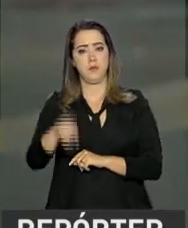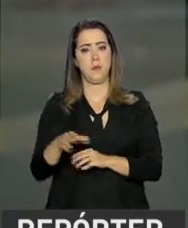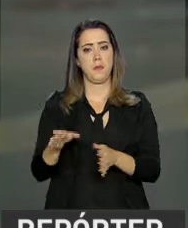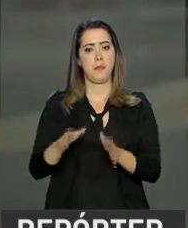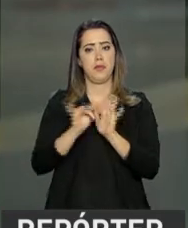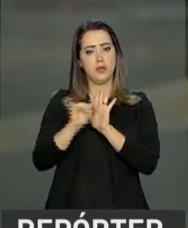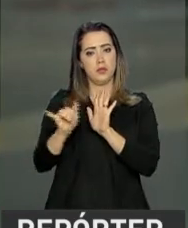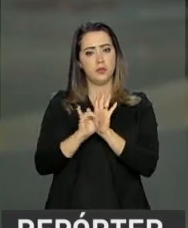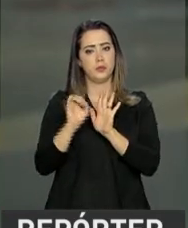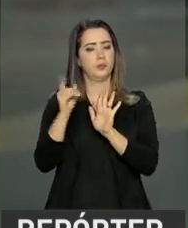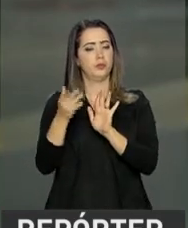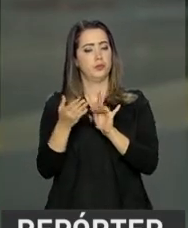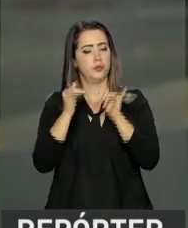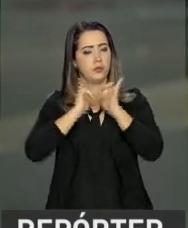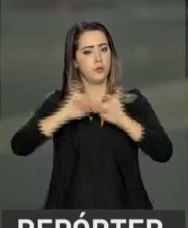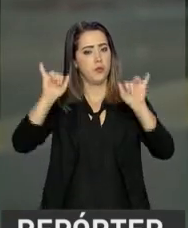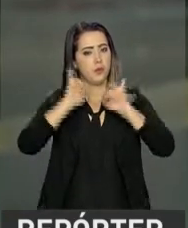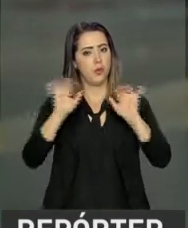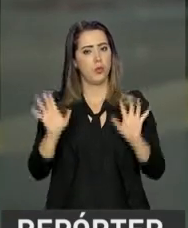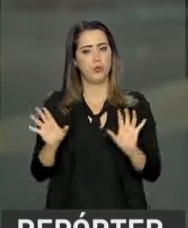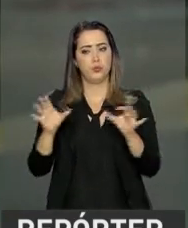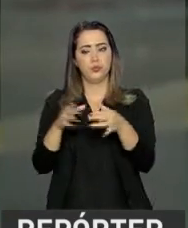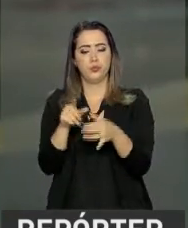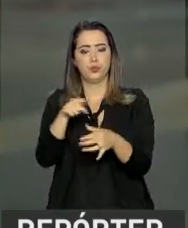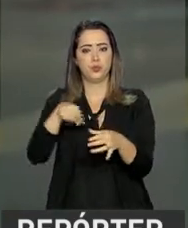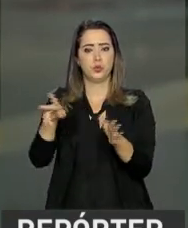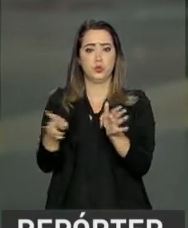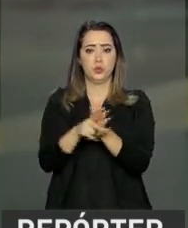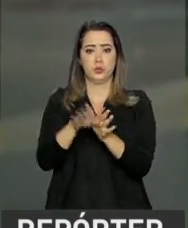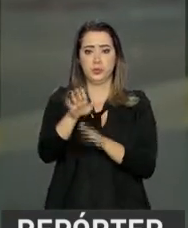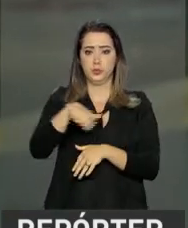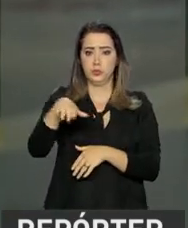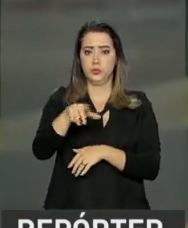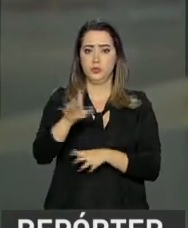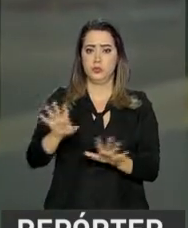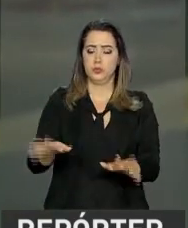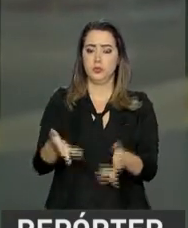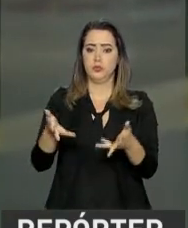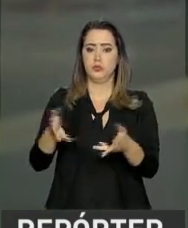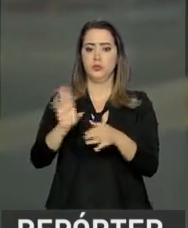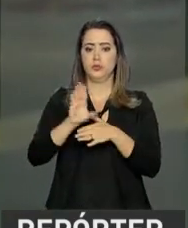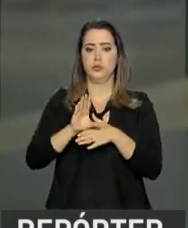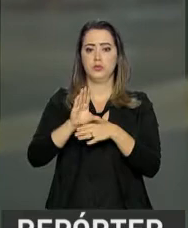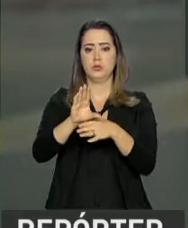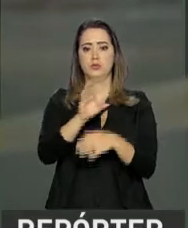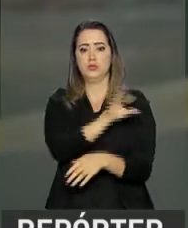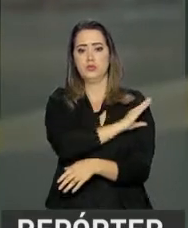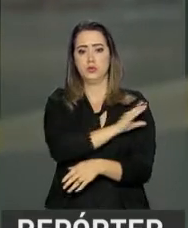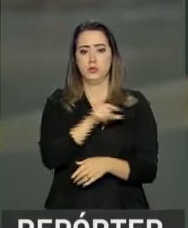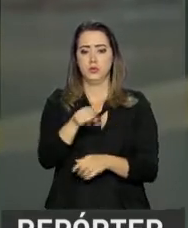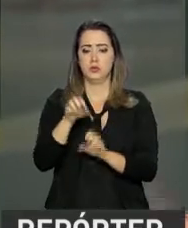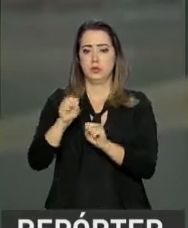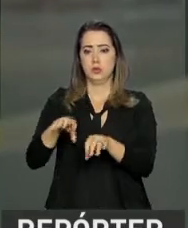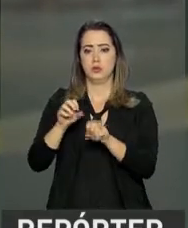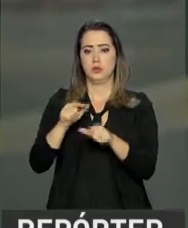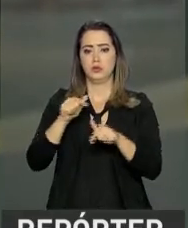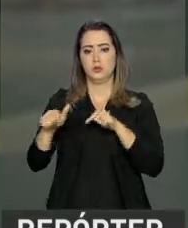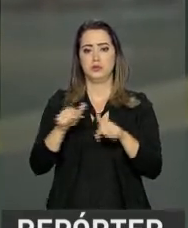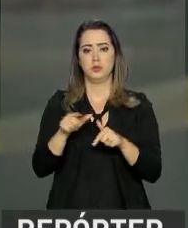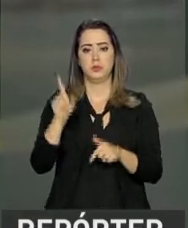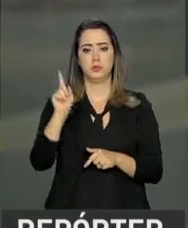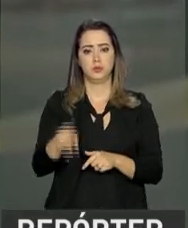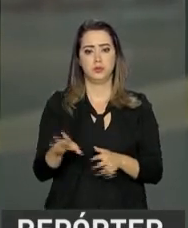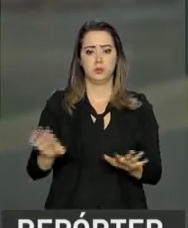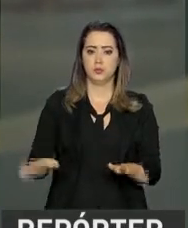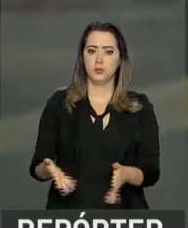a gente faz diretamente com entidades. Enfim, a nossa função é mais de estímulo, coordenação e orientação dessas ações, que são